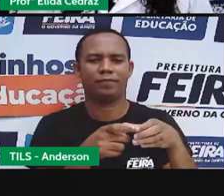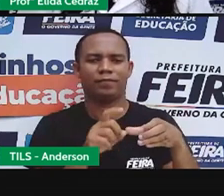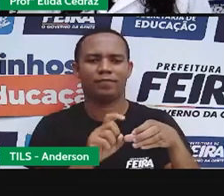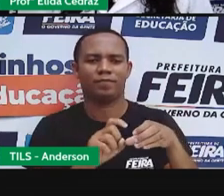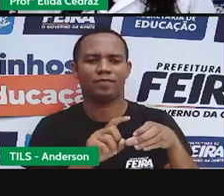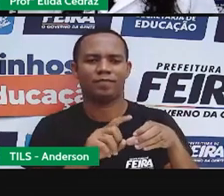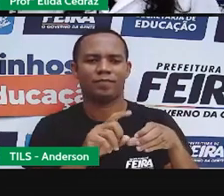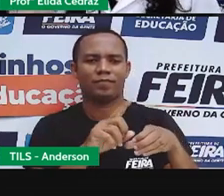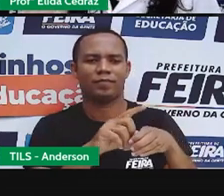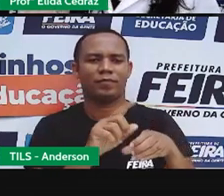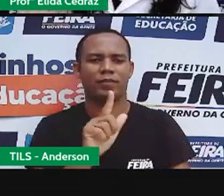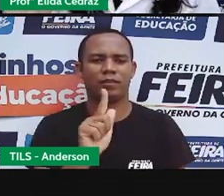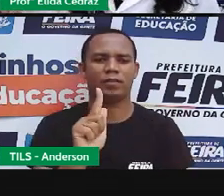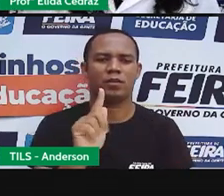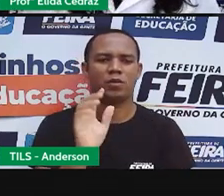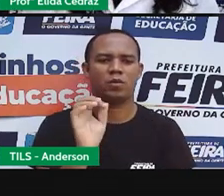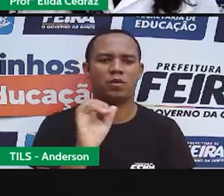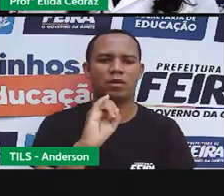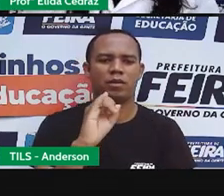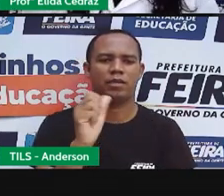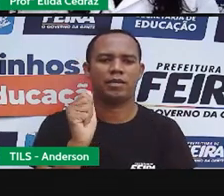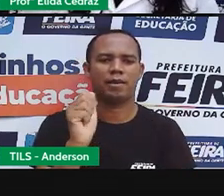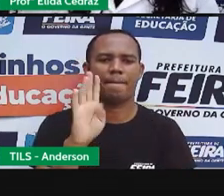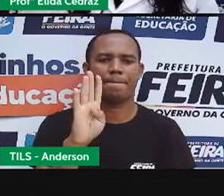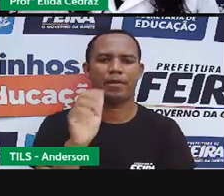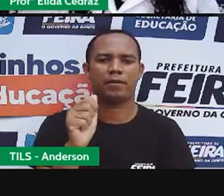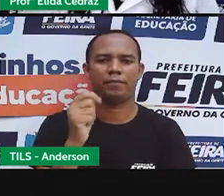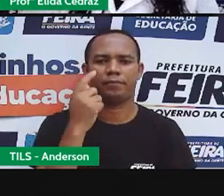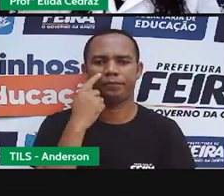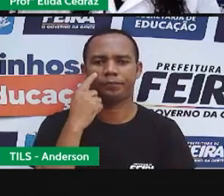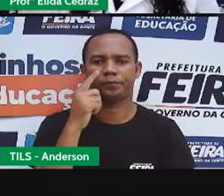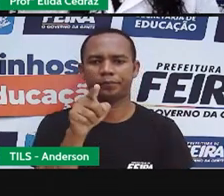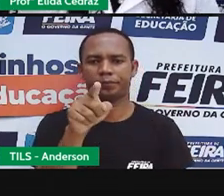Goiaba. Um animal africano.